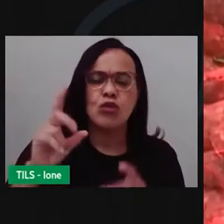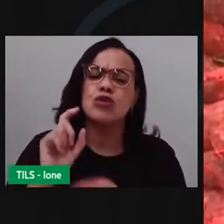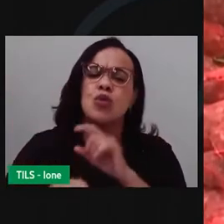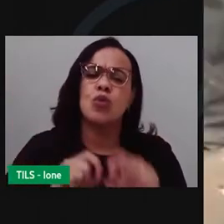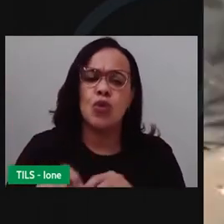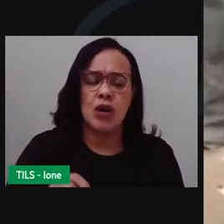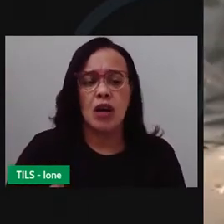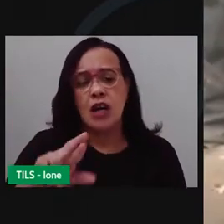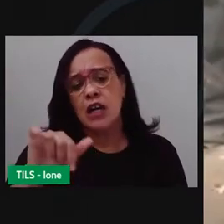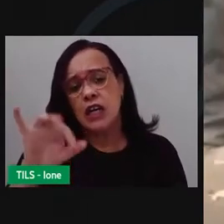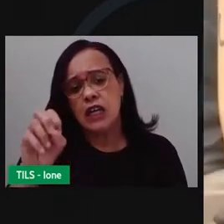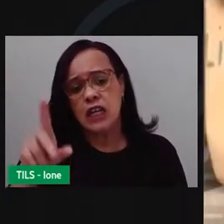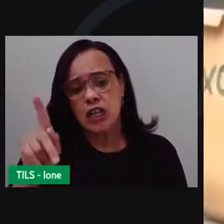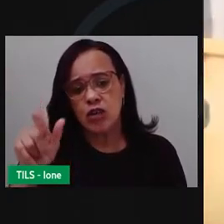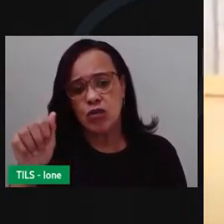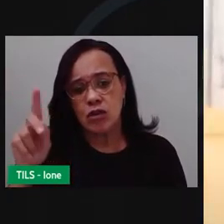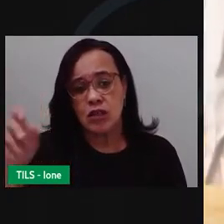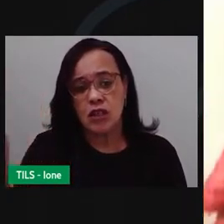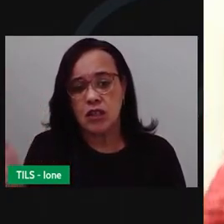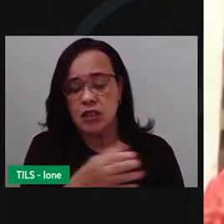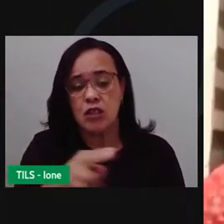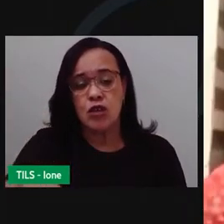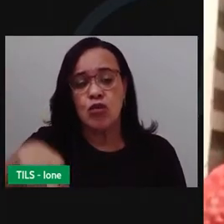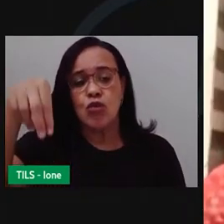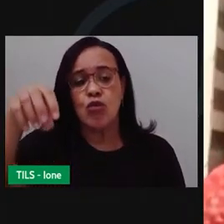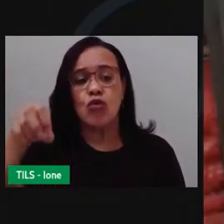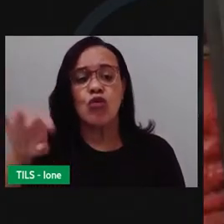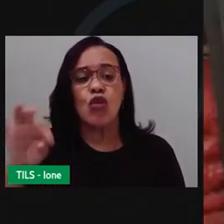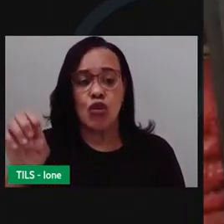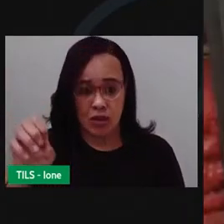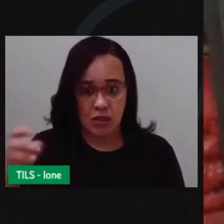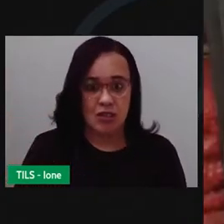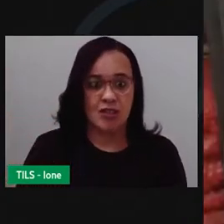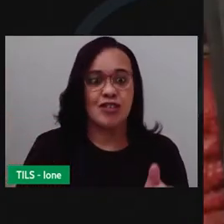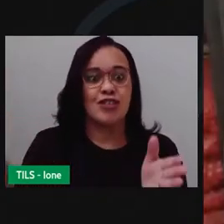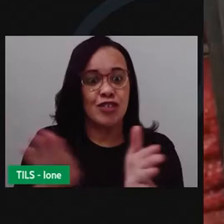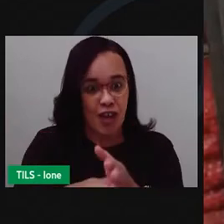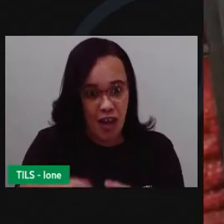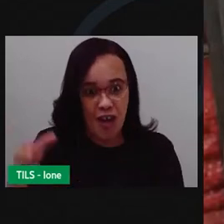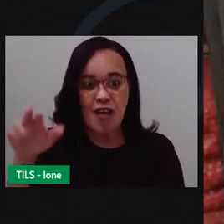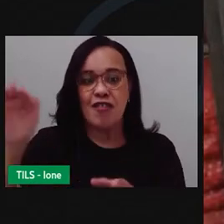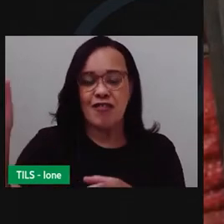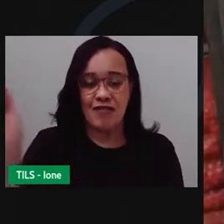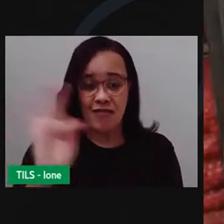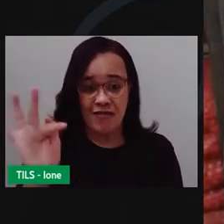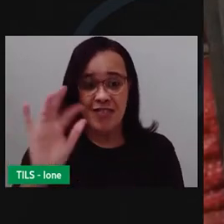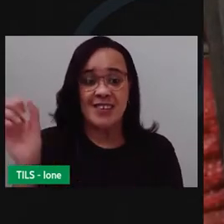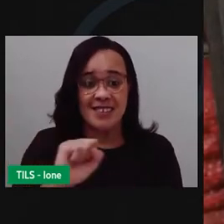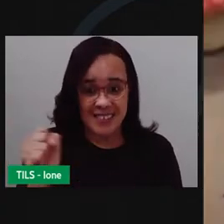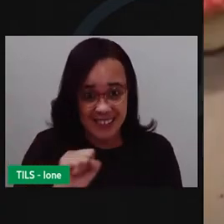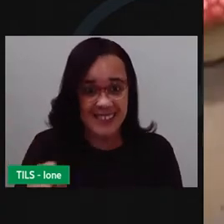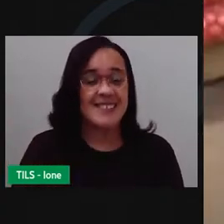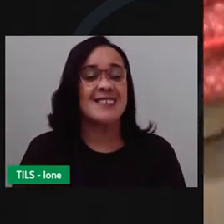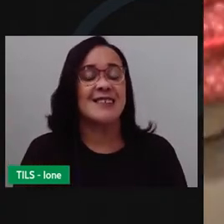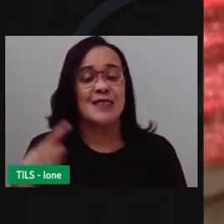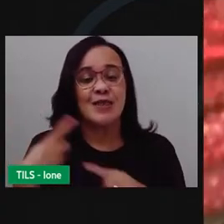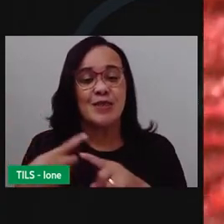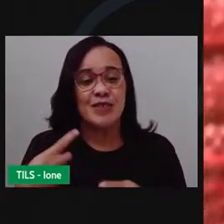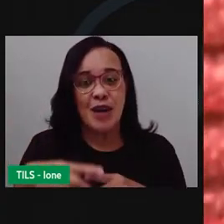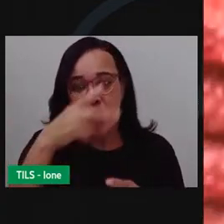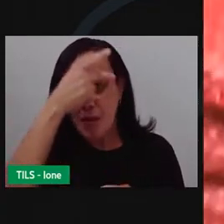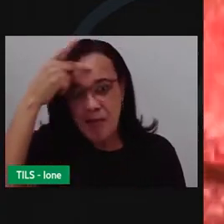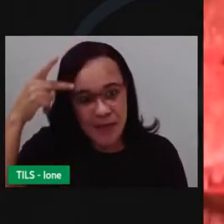Norte. Para fugir das dificuldades, veio para feira. E na hospitalidade do centro de abastecimento, encontrou a